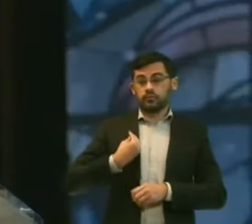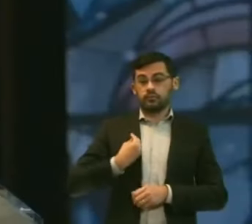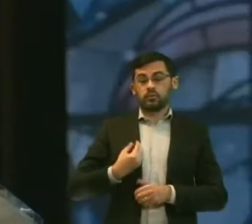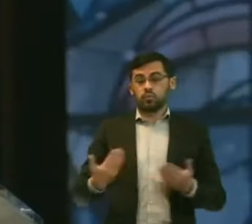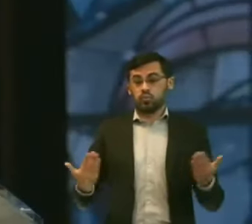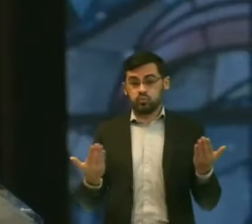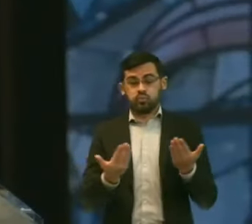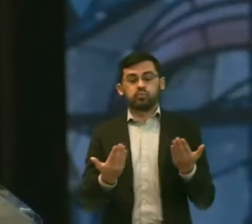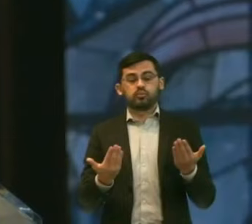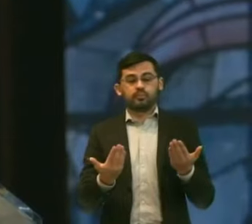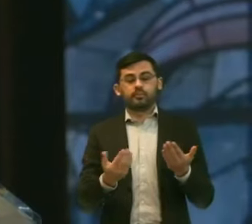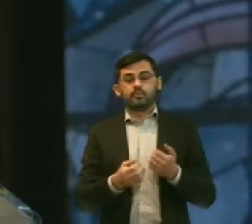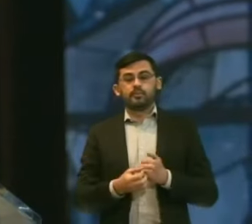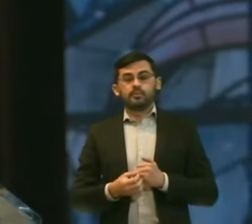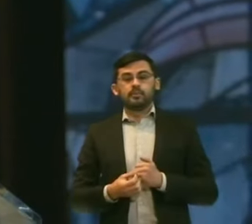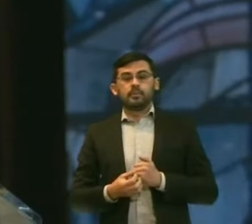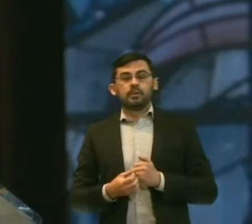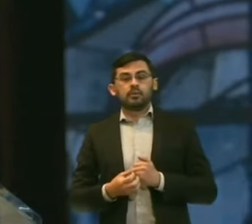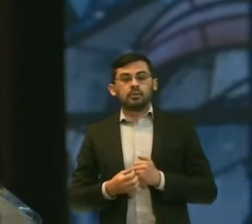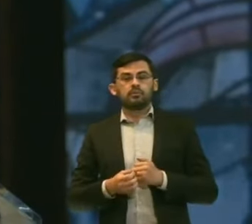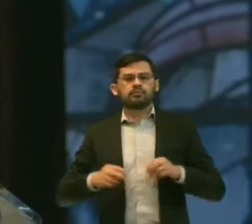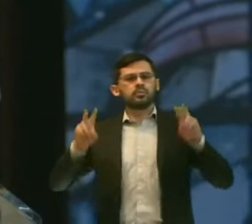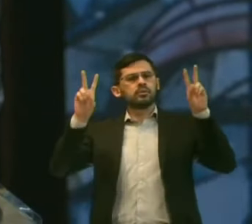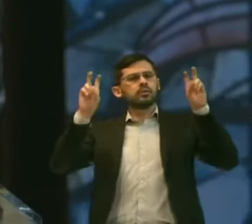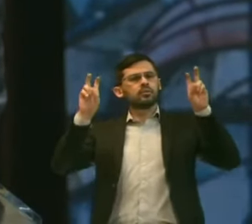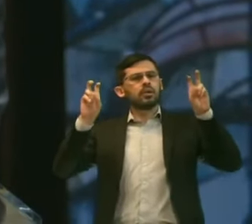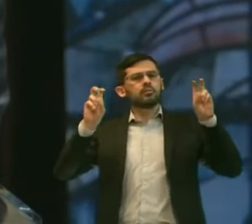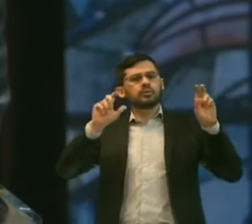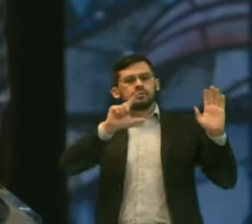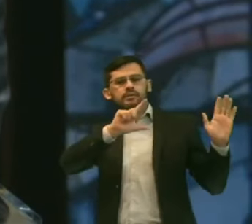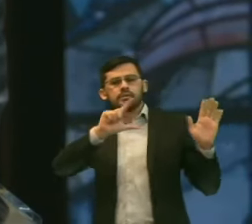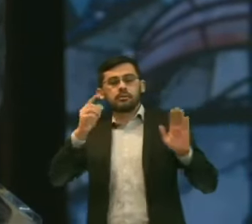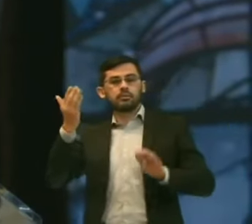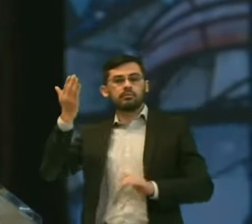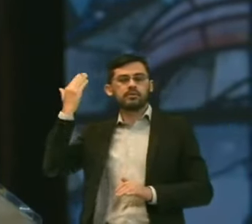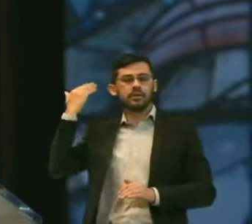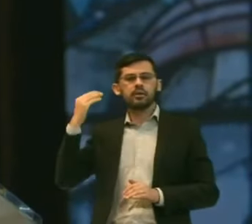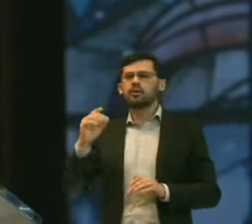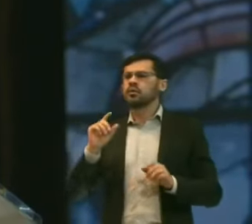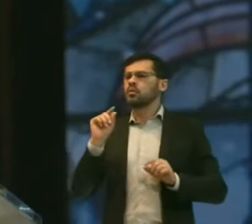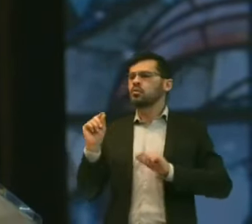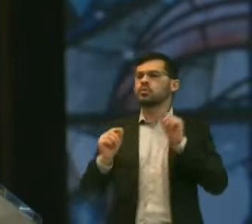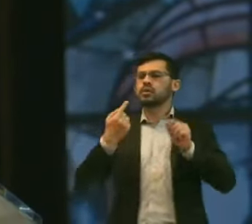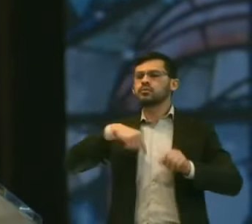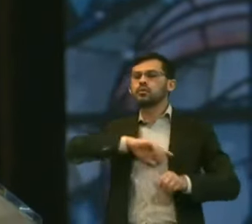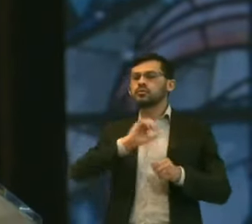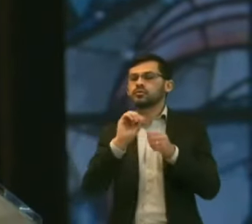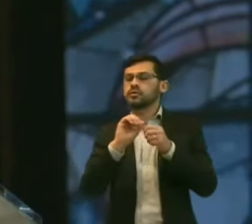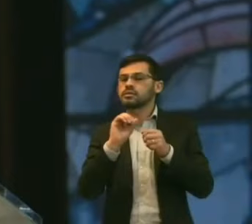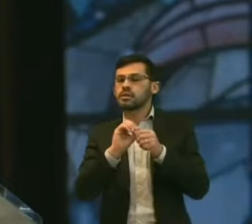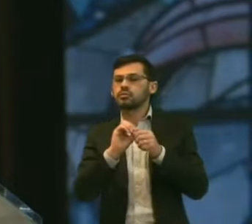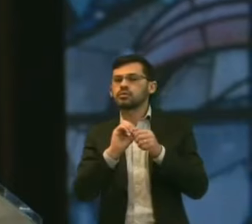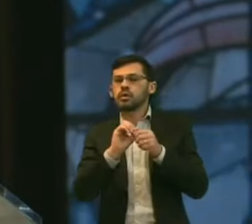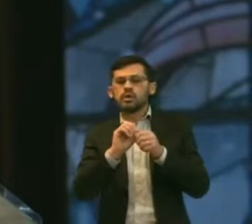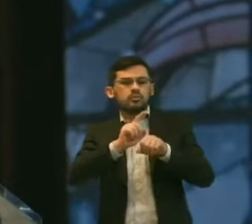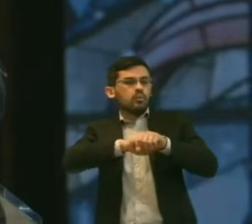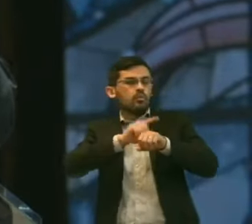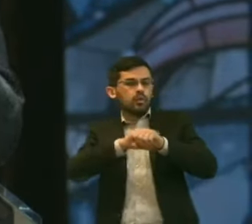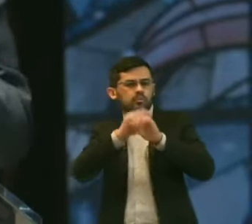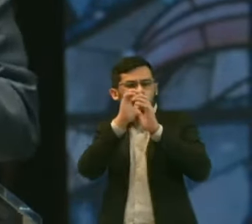E o tema da semana passada foi O que a gente faz enquanto as